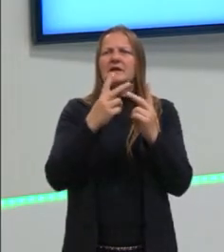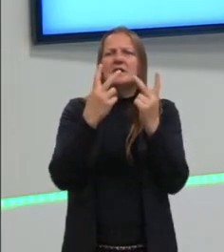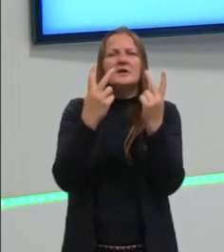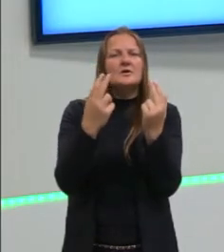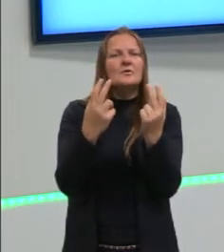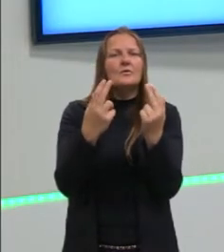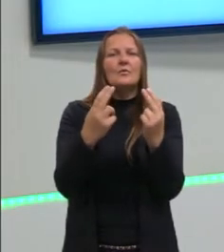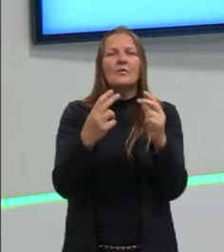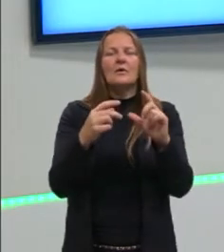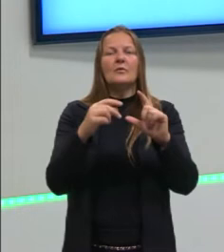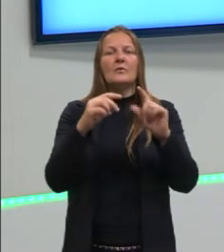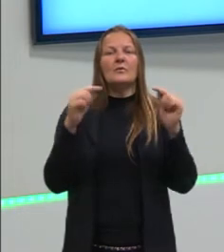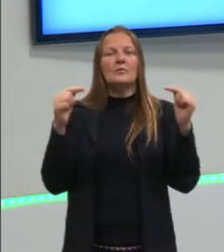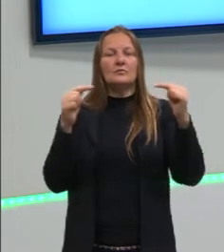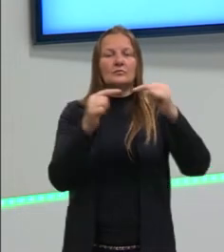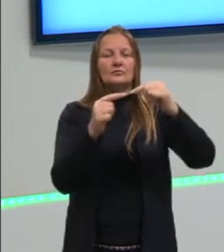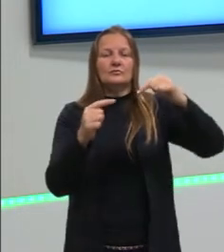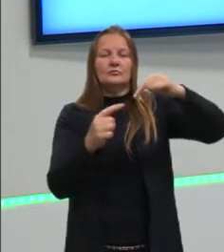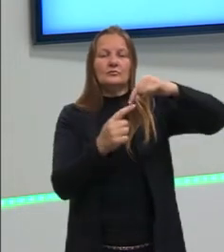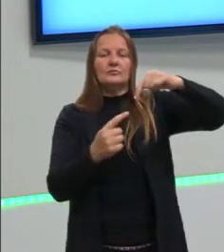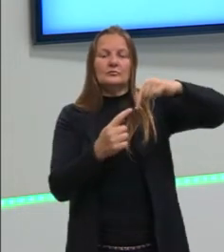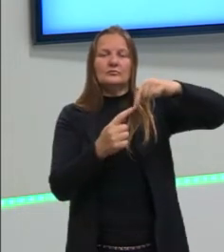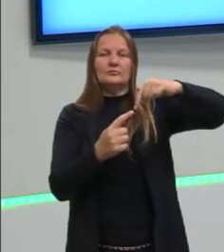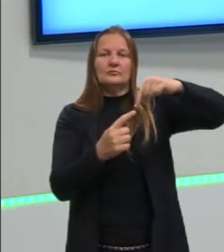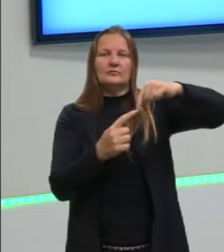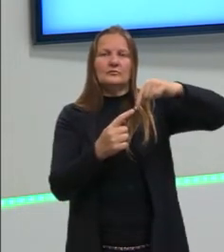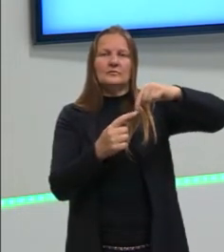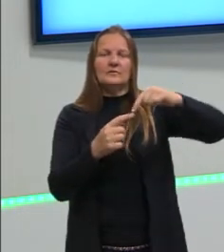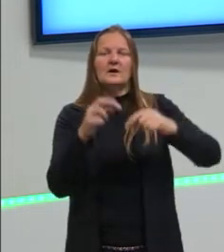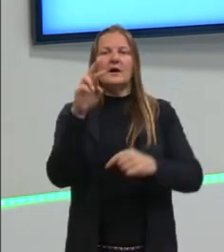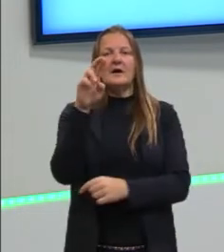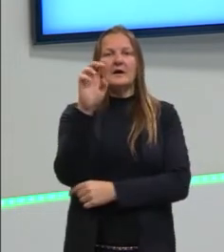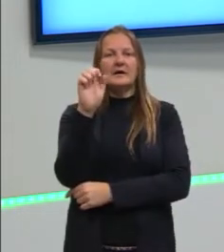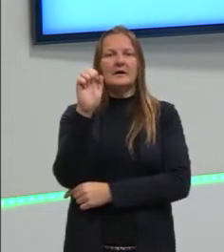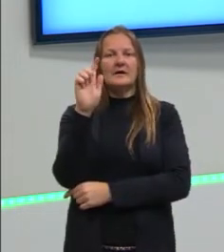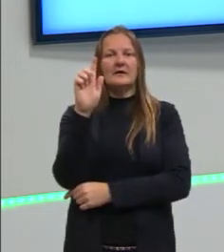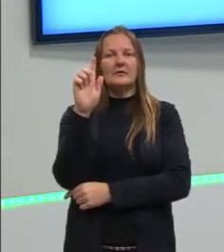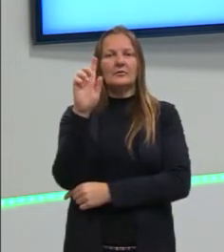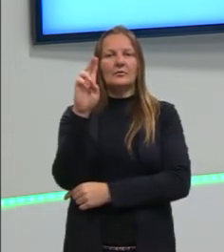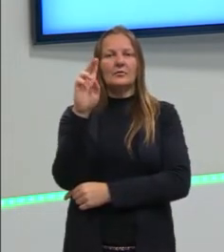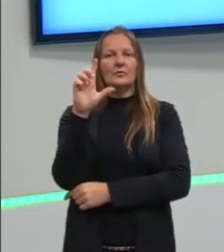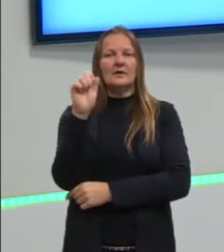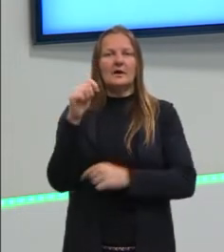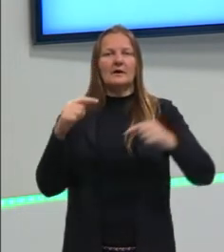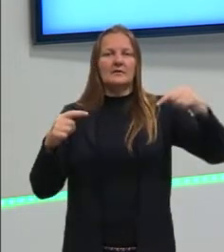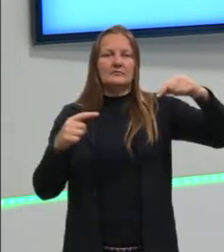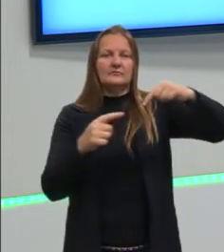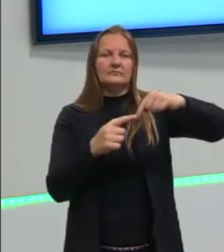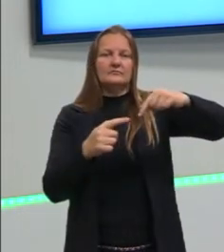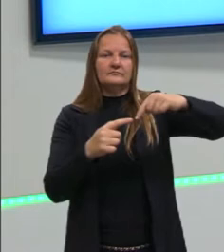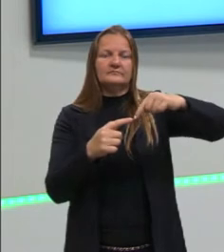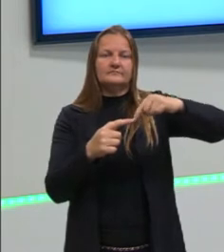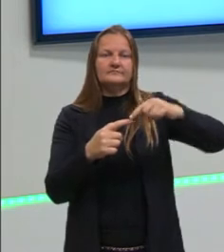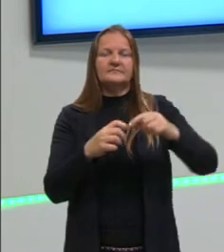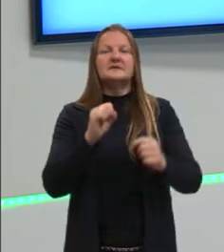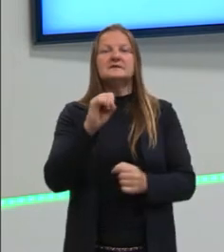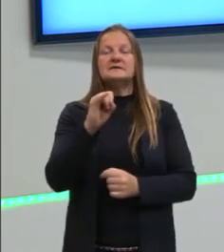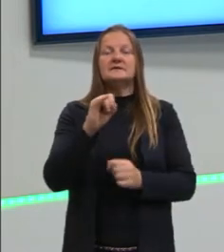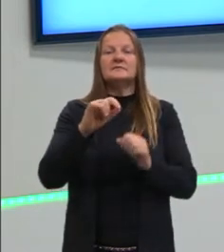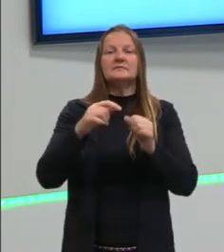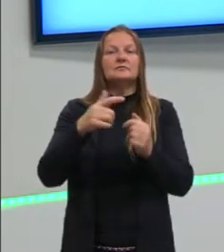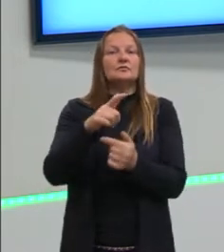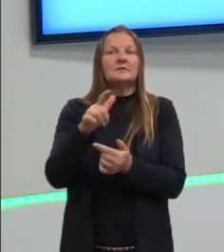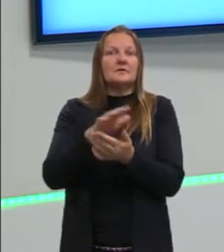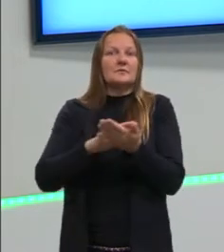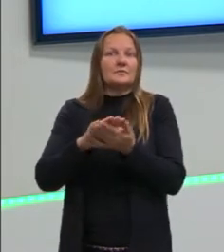congruentes, né? Ele seria um pentágono regular. Mas, se não for um pentágono regular, independente